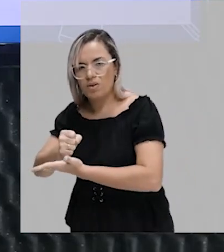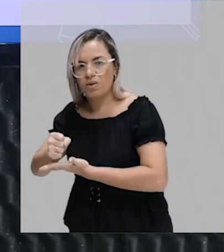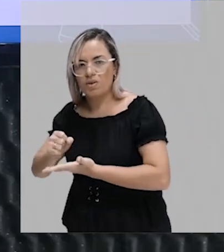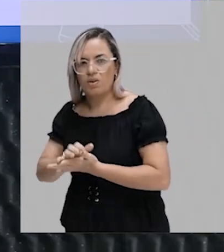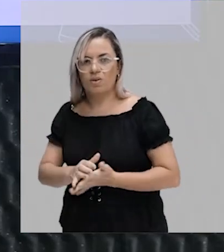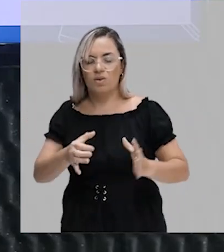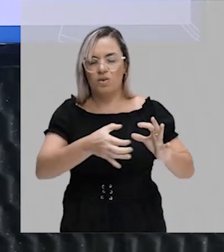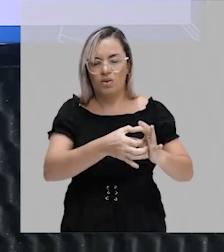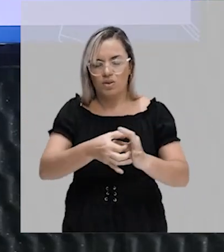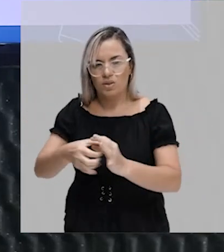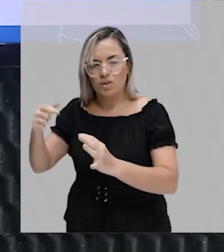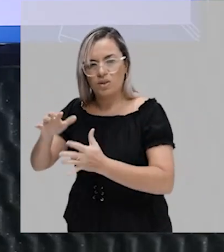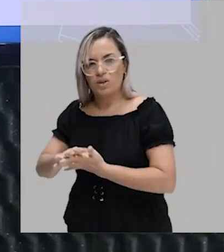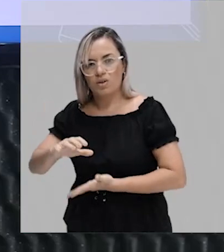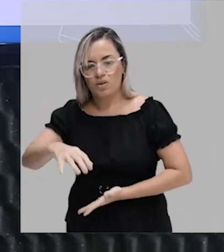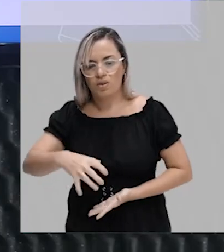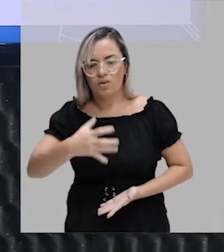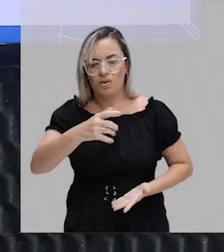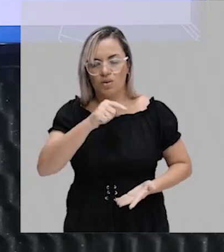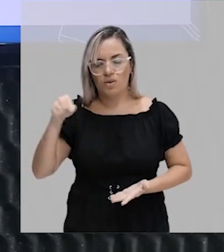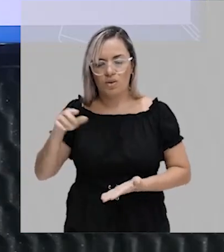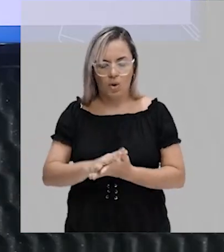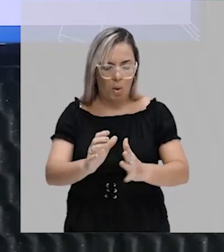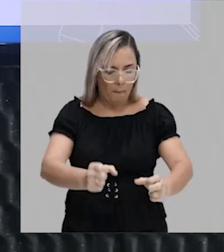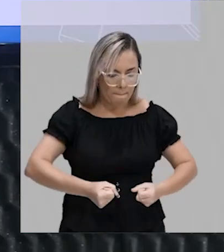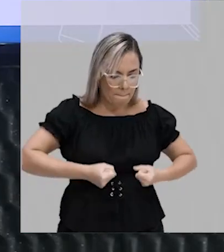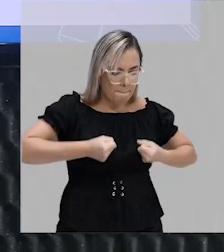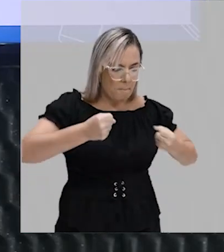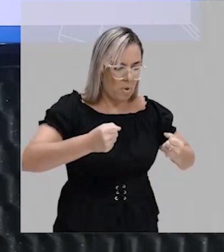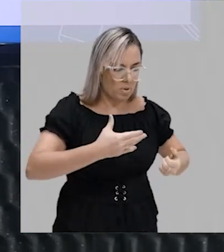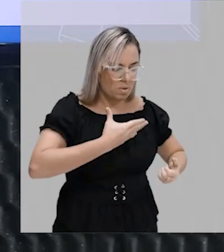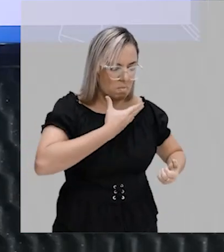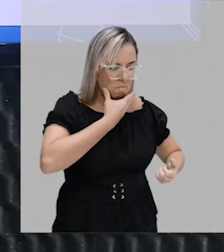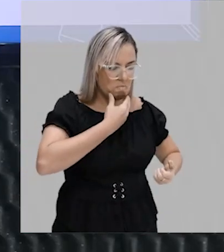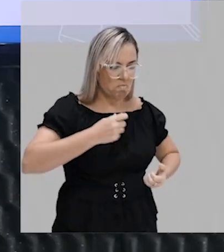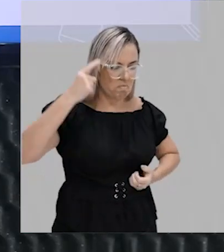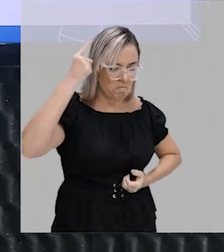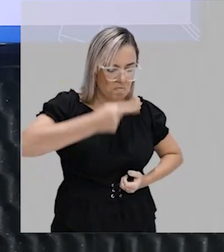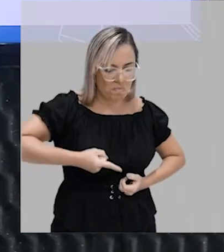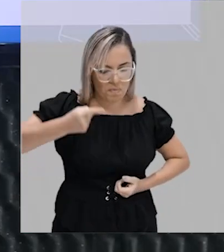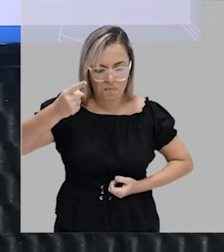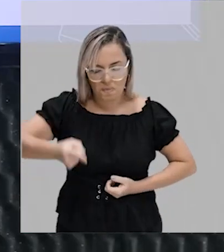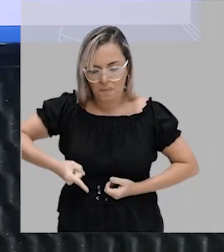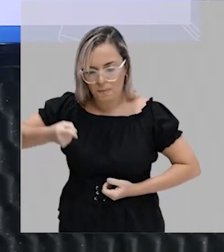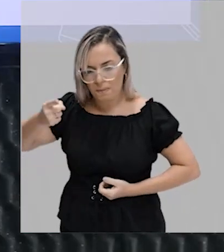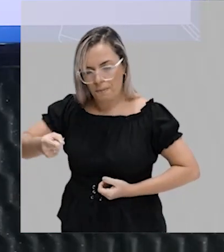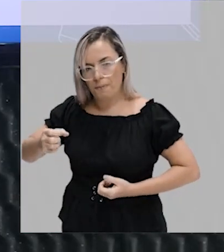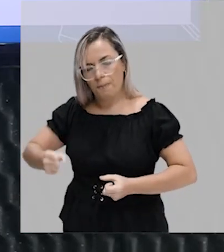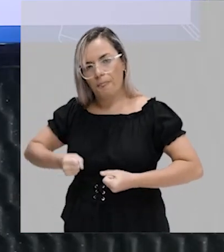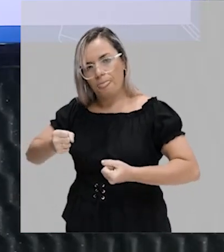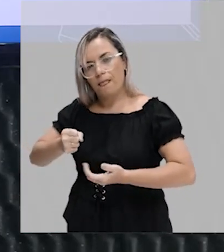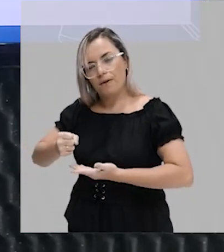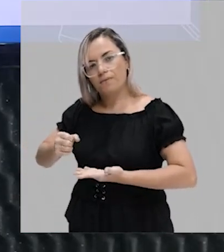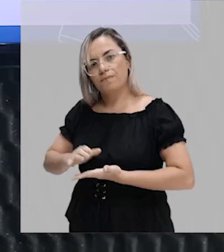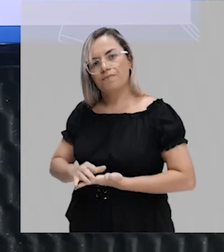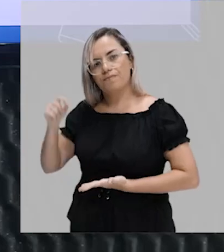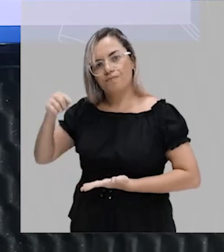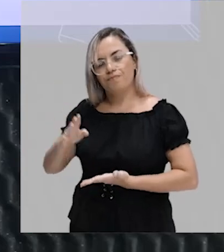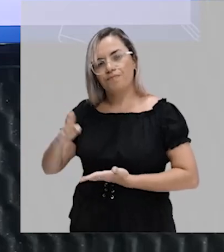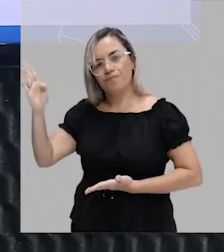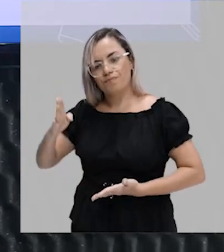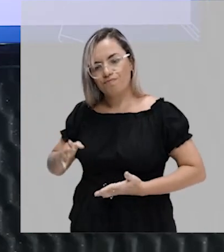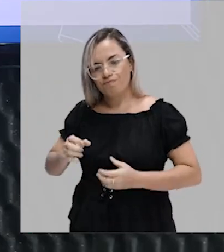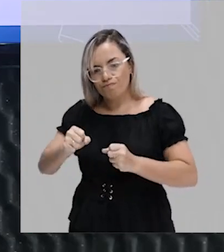social, uma circunstância onde o poder masculino se efetiva, se consolida durante o Brasil colonial.